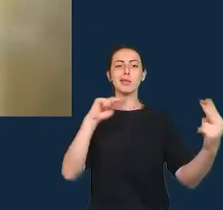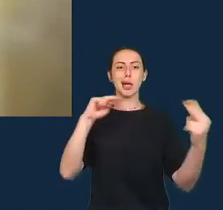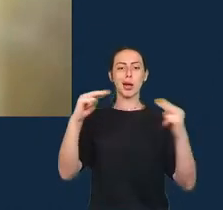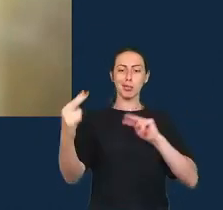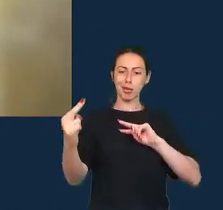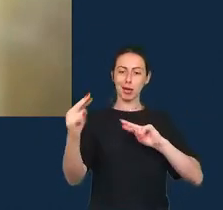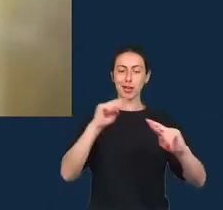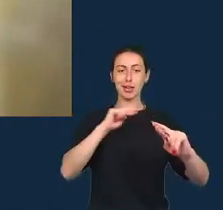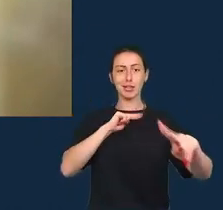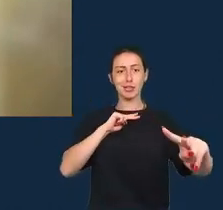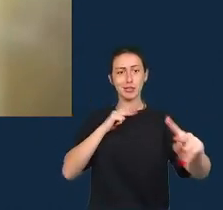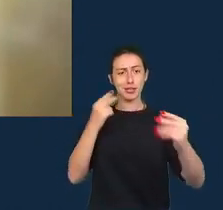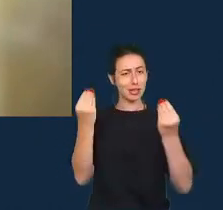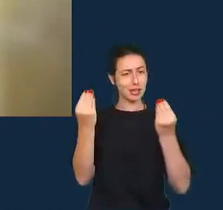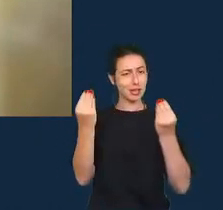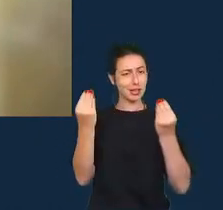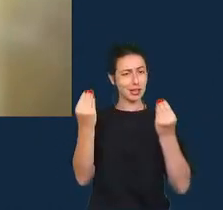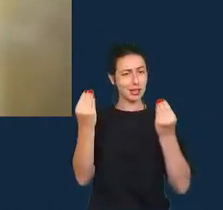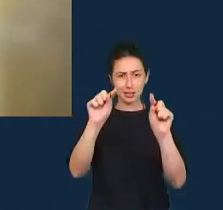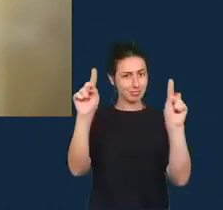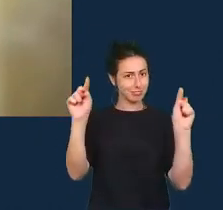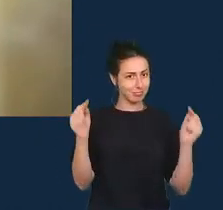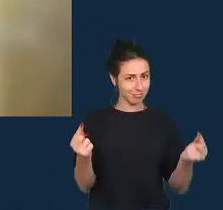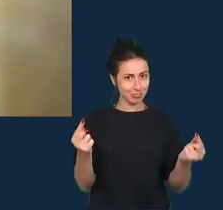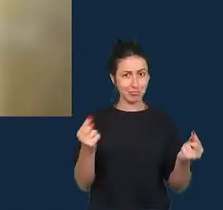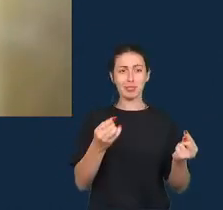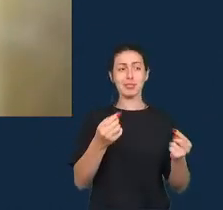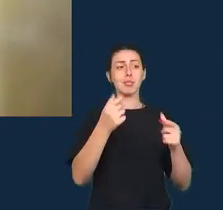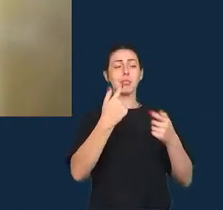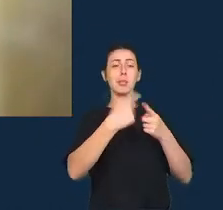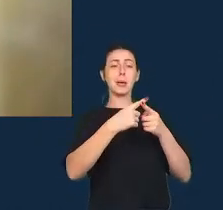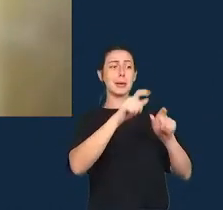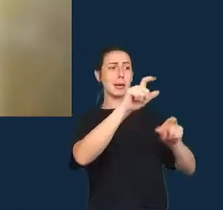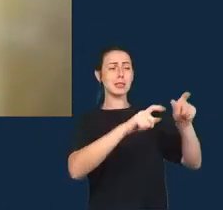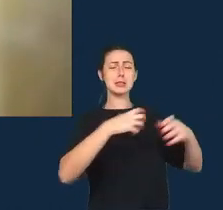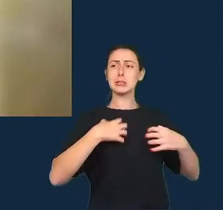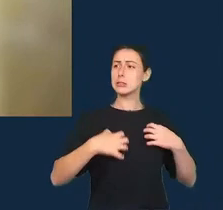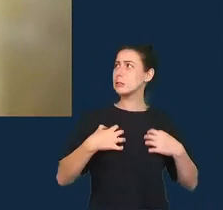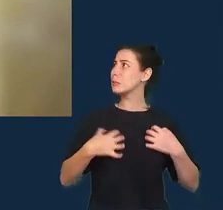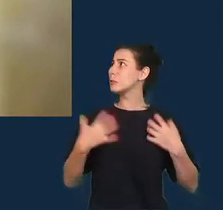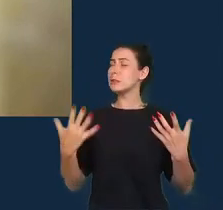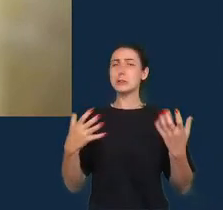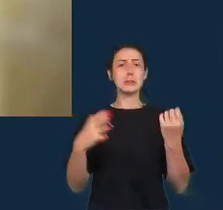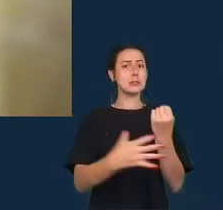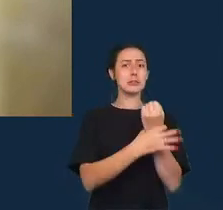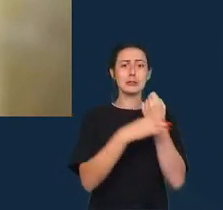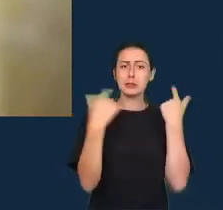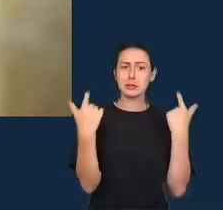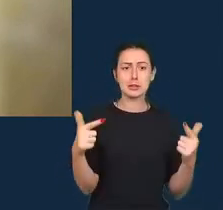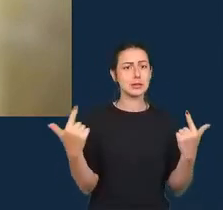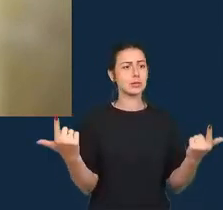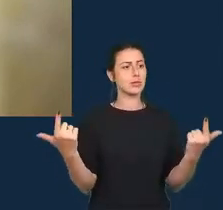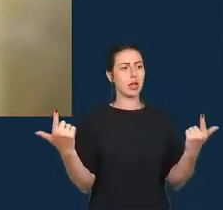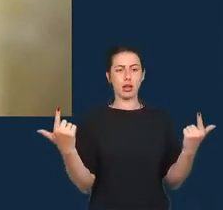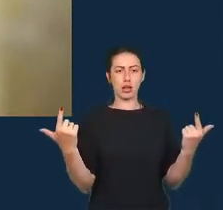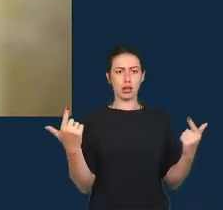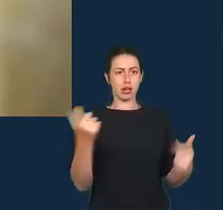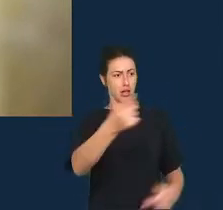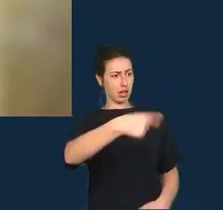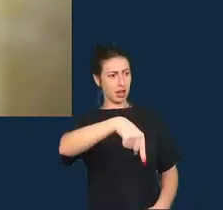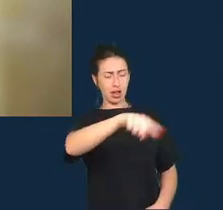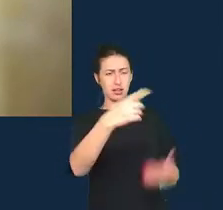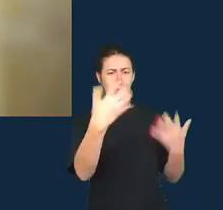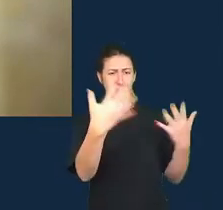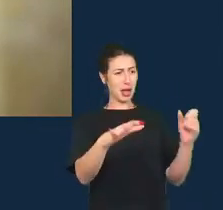enquanto as pessoas estão tão zangados em relação à incerteza agora as pessoas não querem ter incerteza e com a Covid